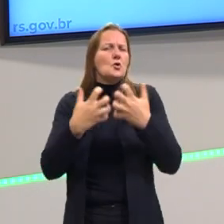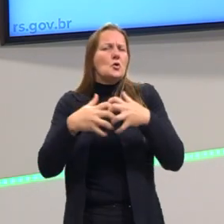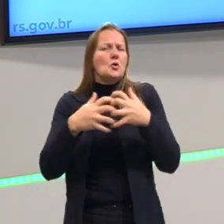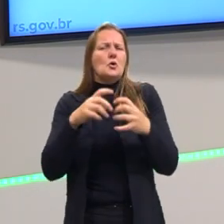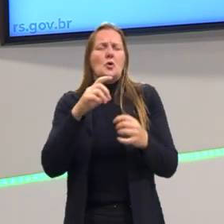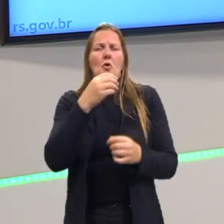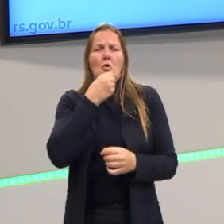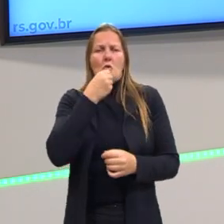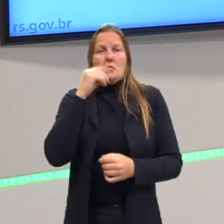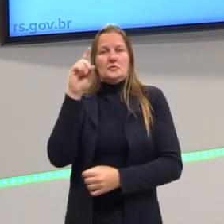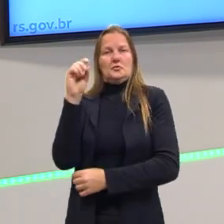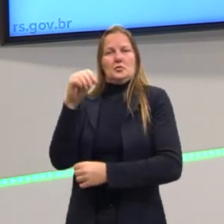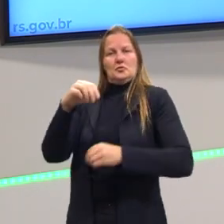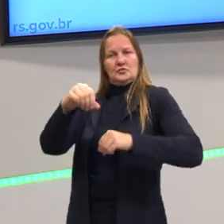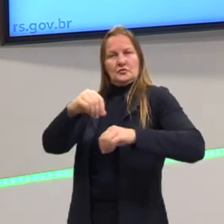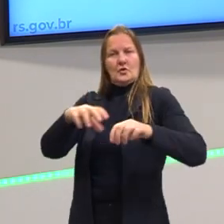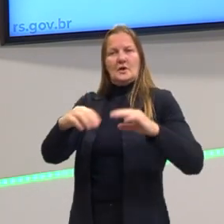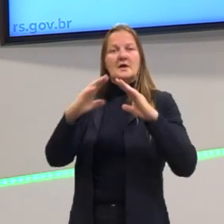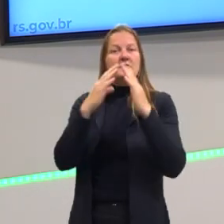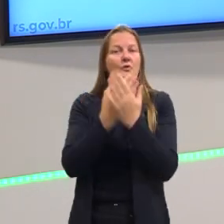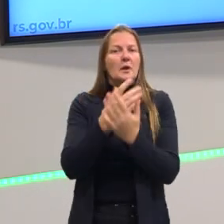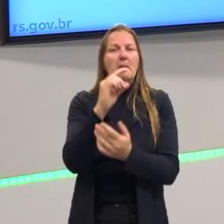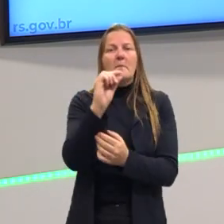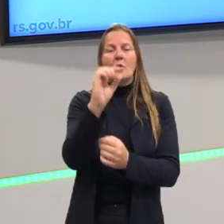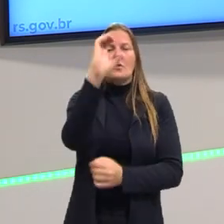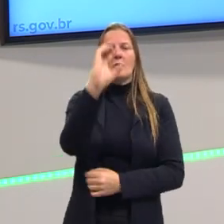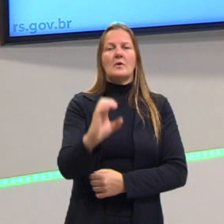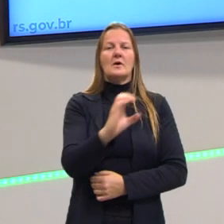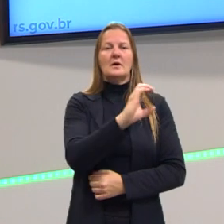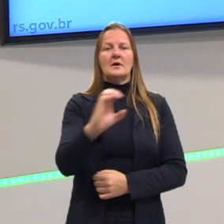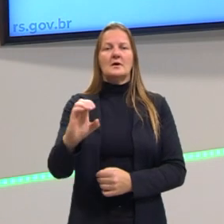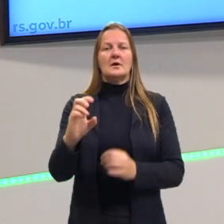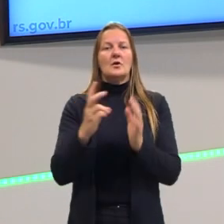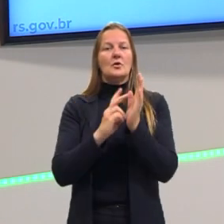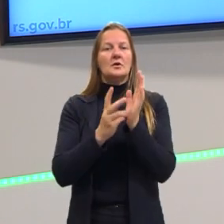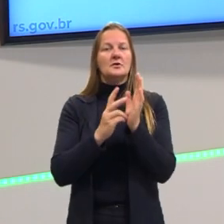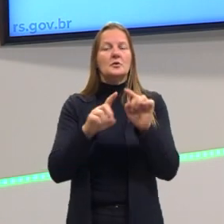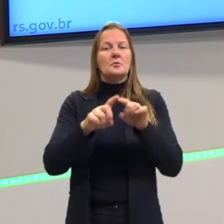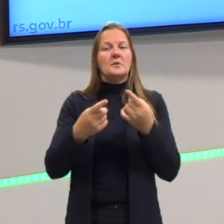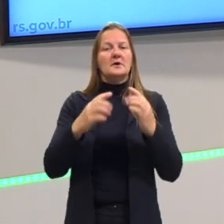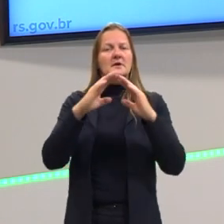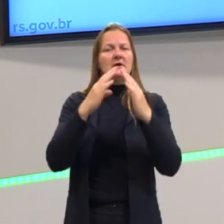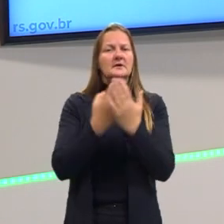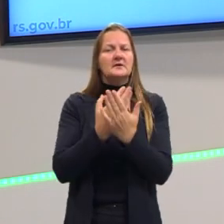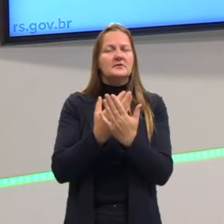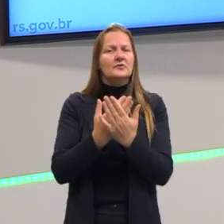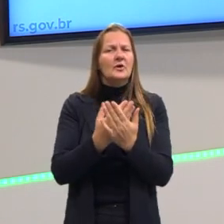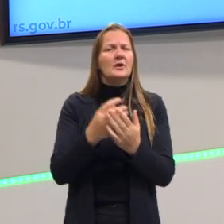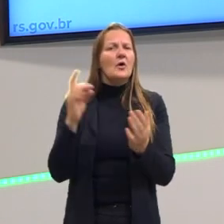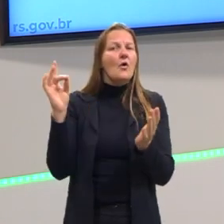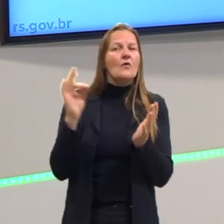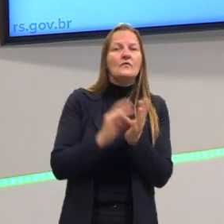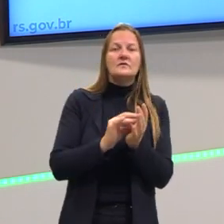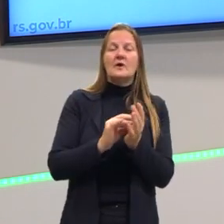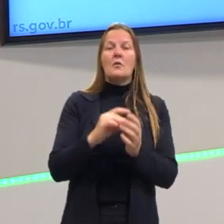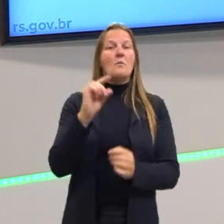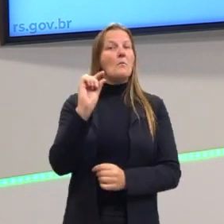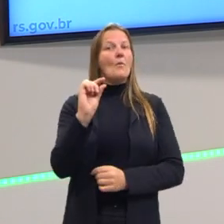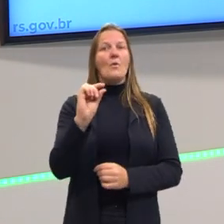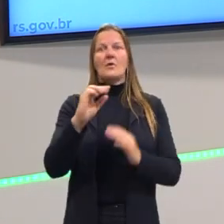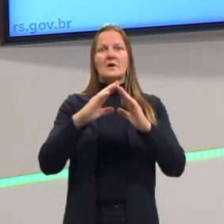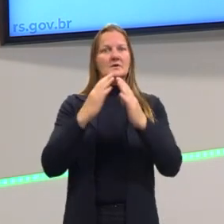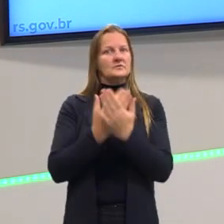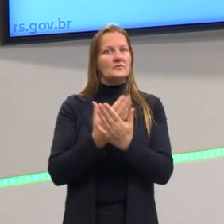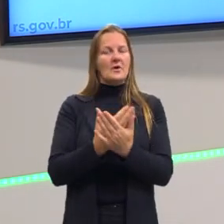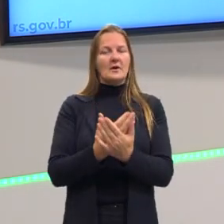escolas são poucas, há a catequização dos índios, mas as escolas, de forma oficial, são poucas escolas